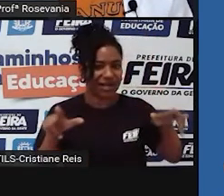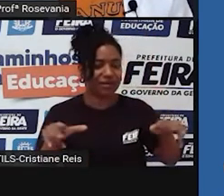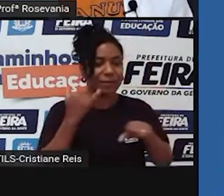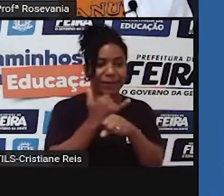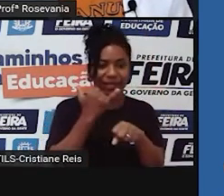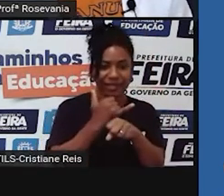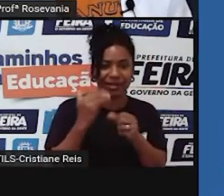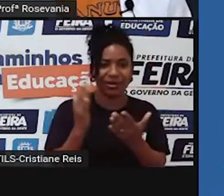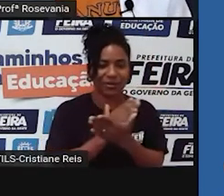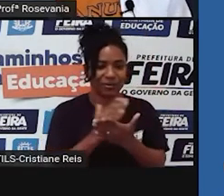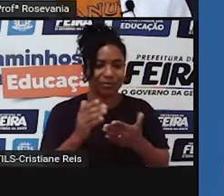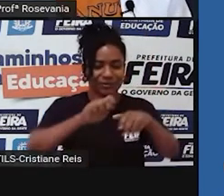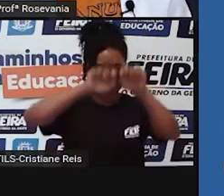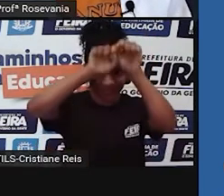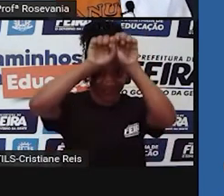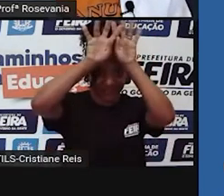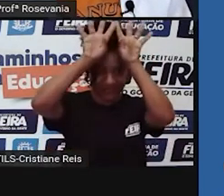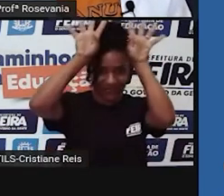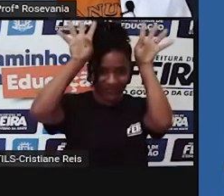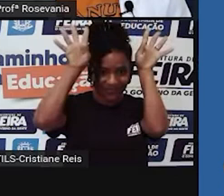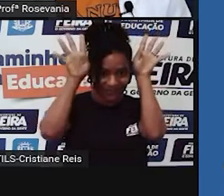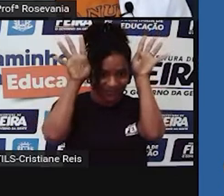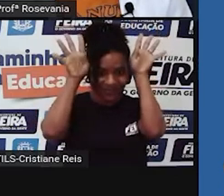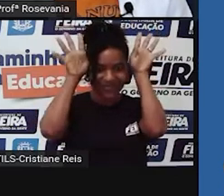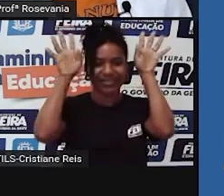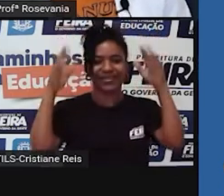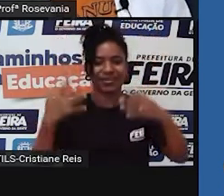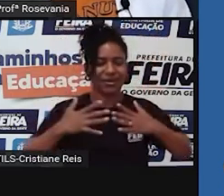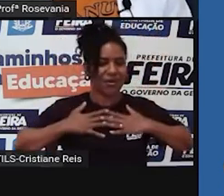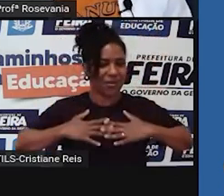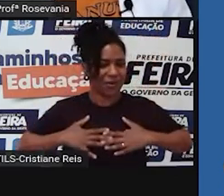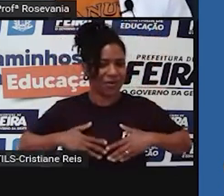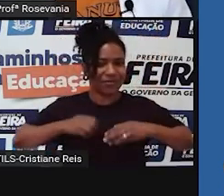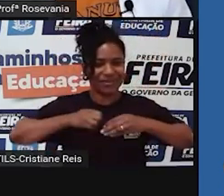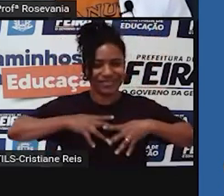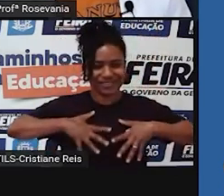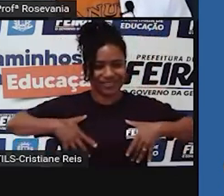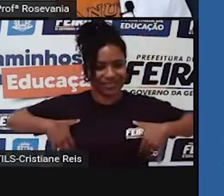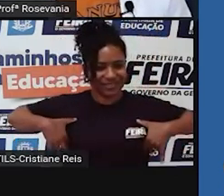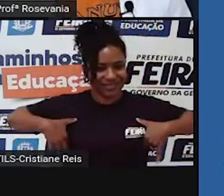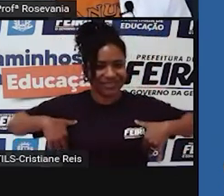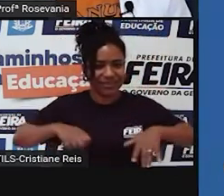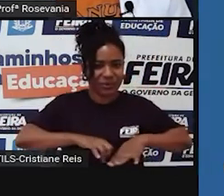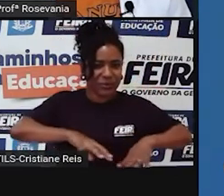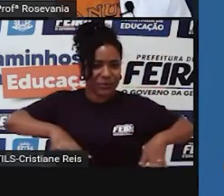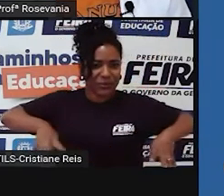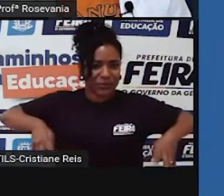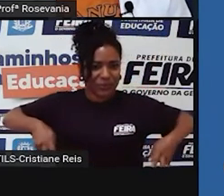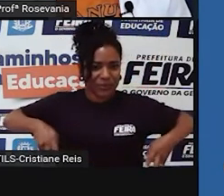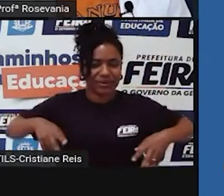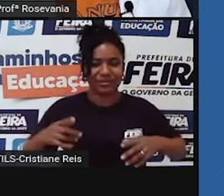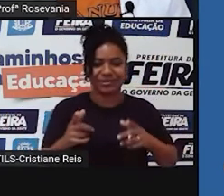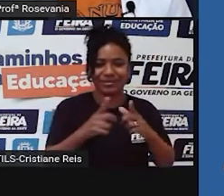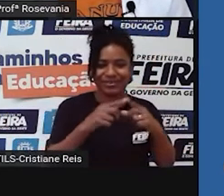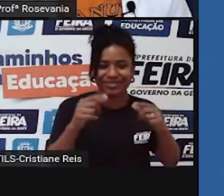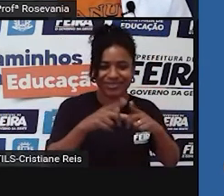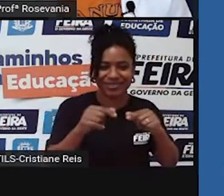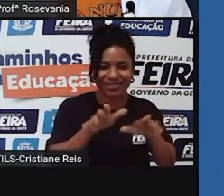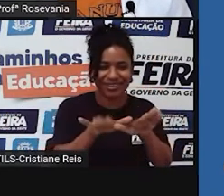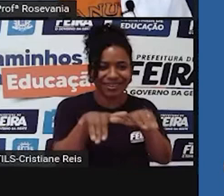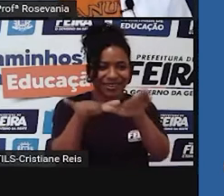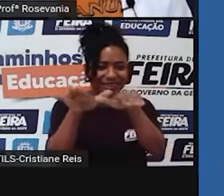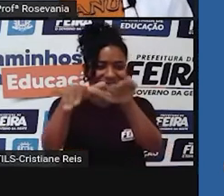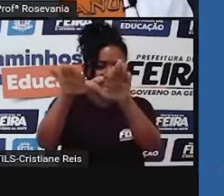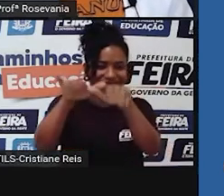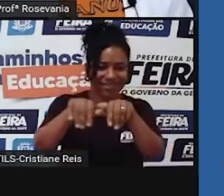Os cocais, o restante das vestimentas, né, que era uma combinação, né, de penas e plumas das